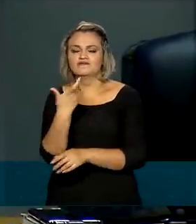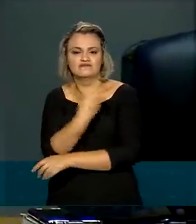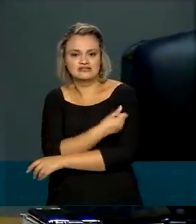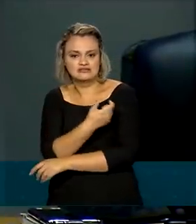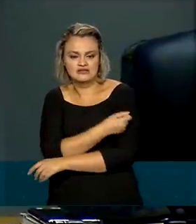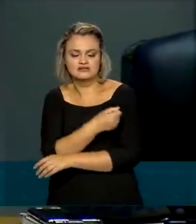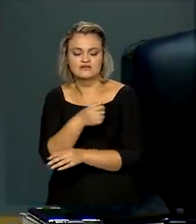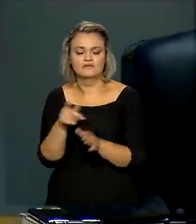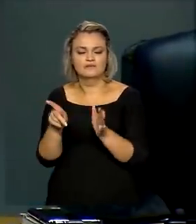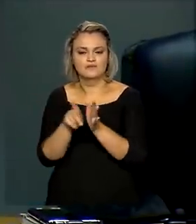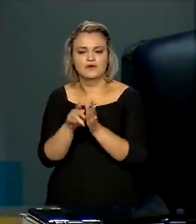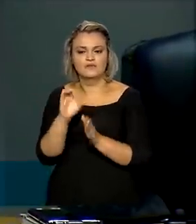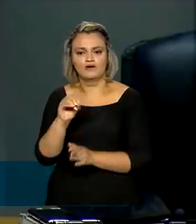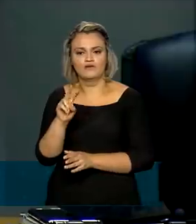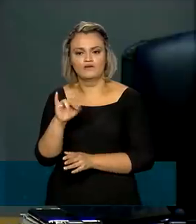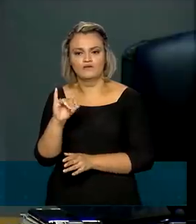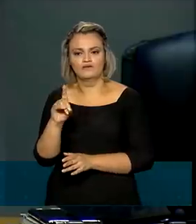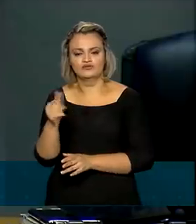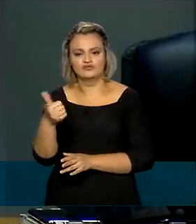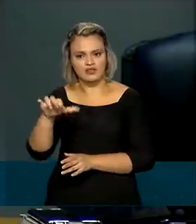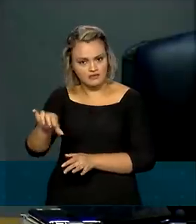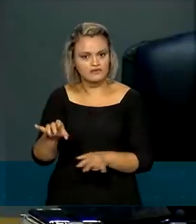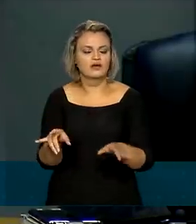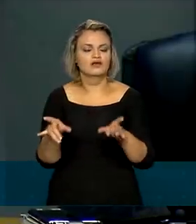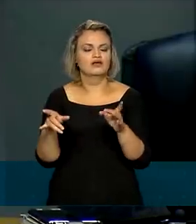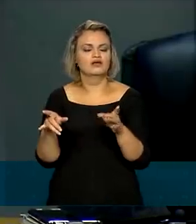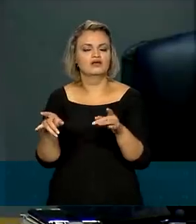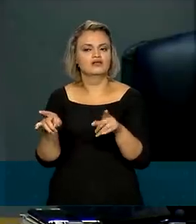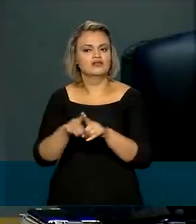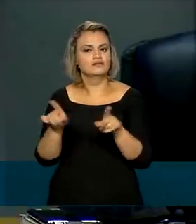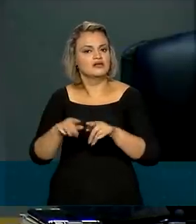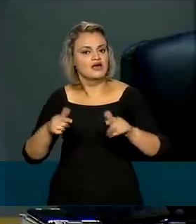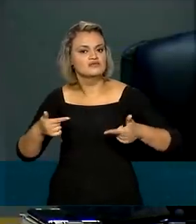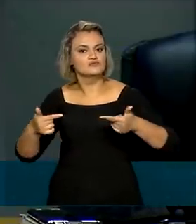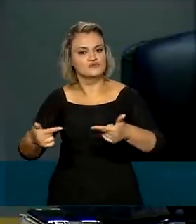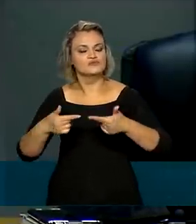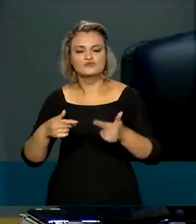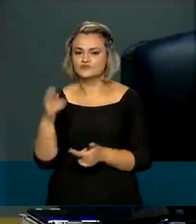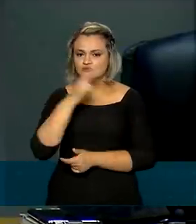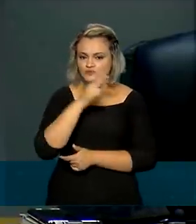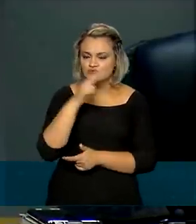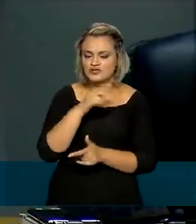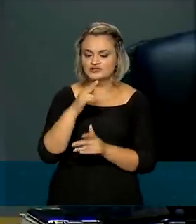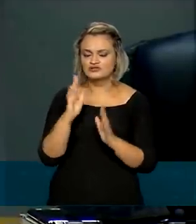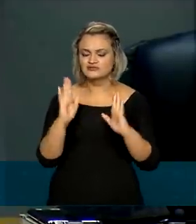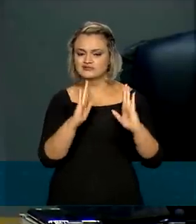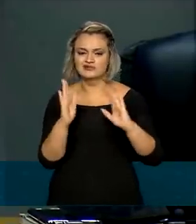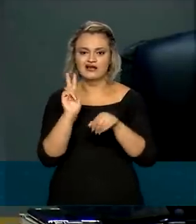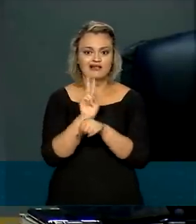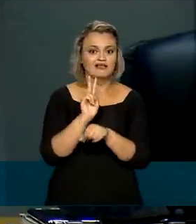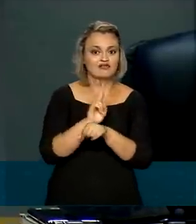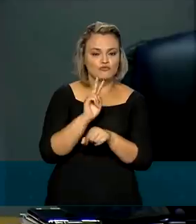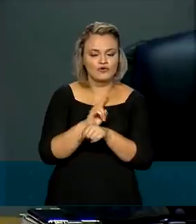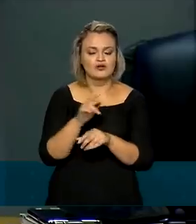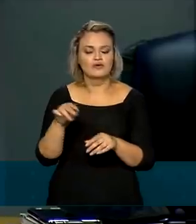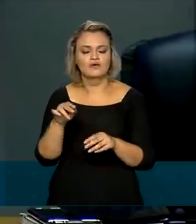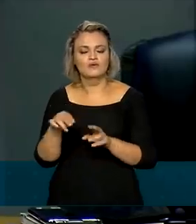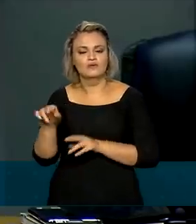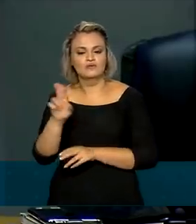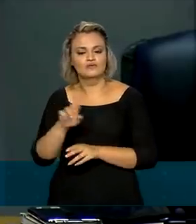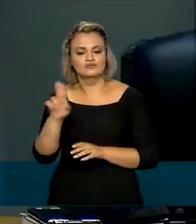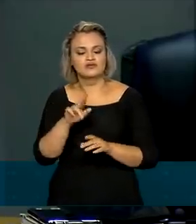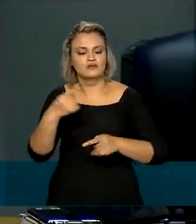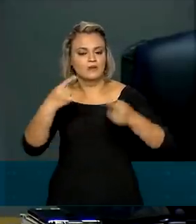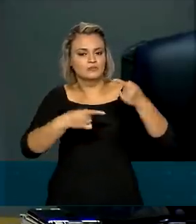para a Covid-19 e também para ações emergenciais de caráter temporário, vinculadas a